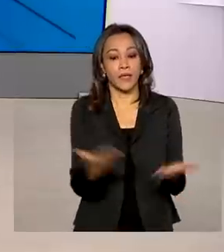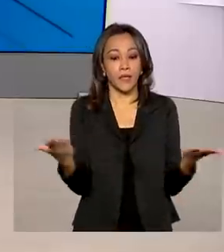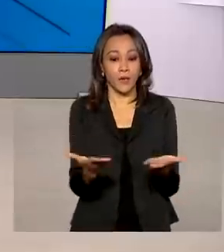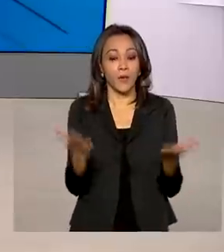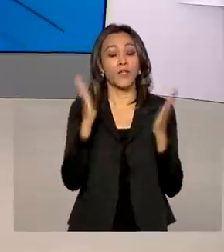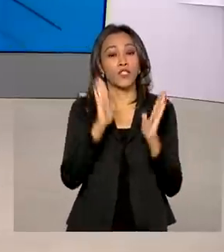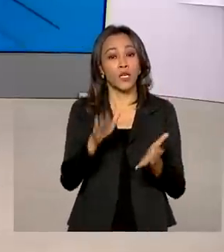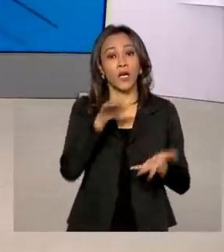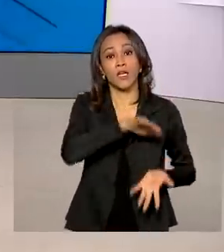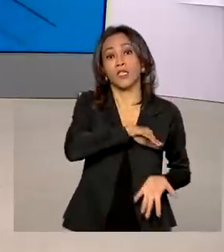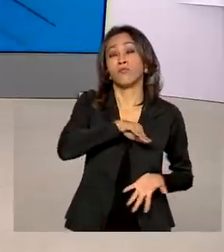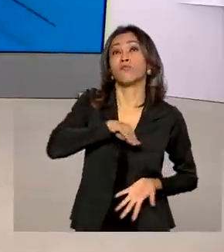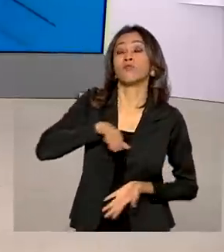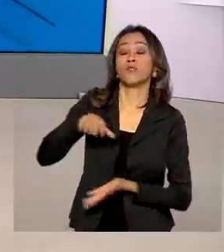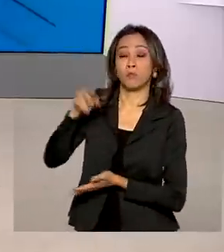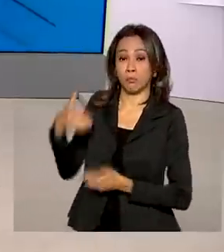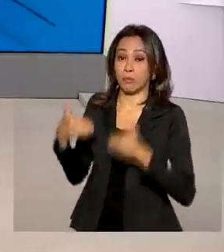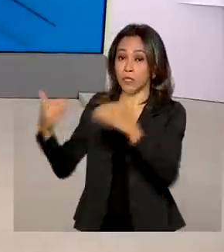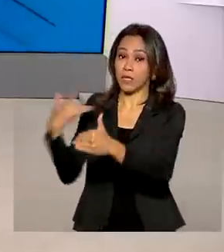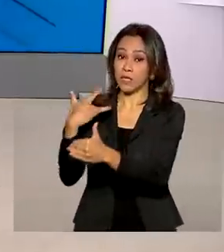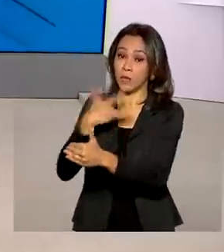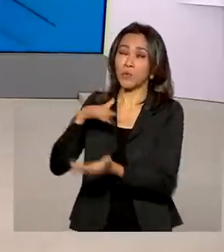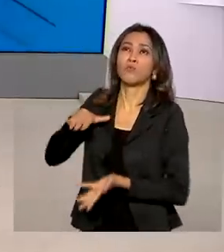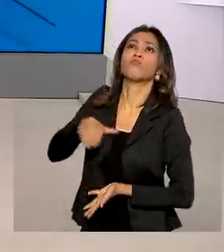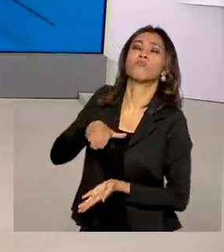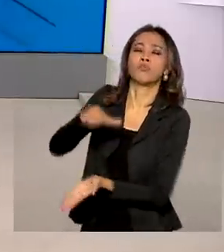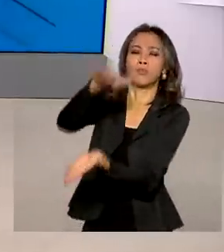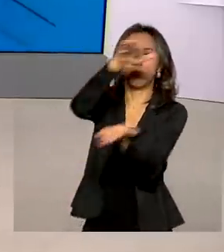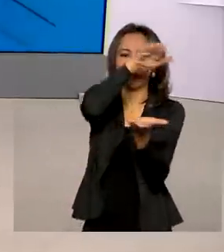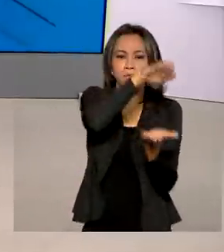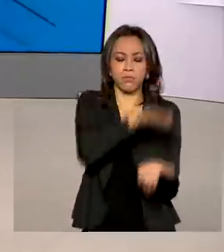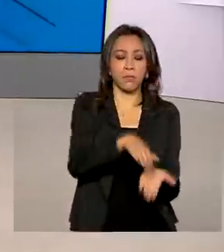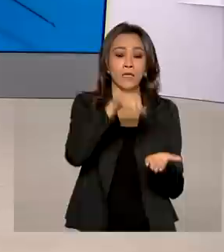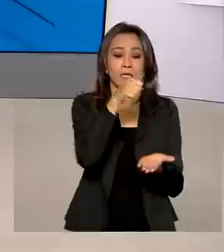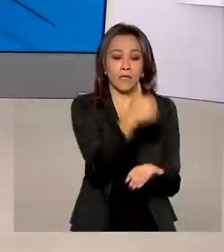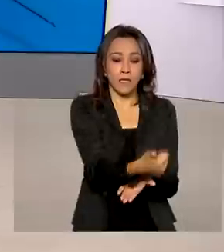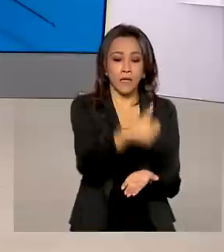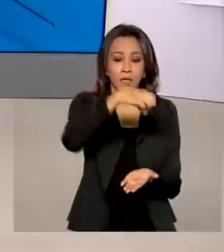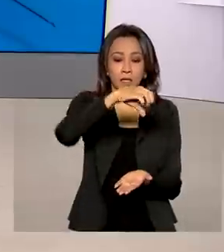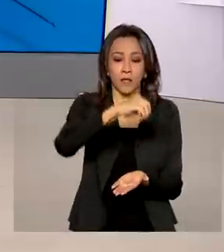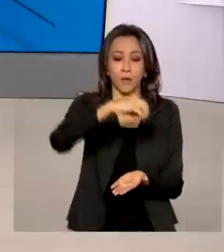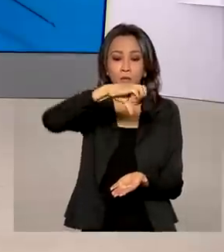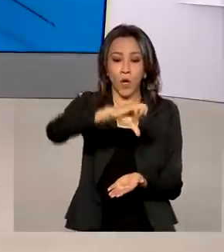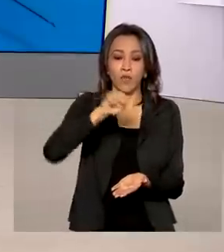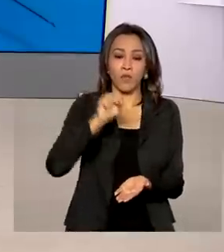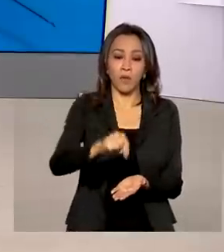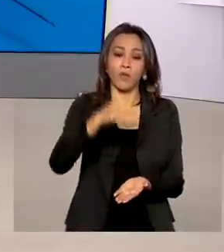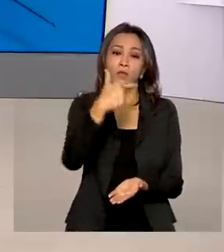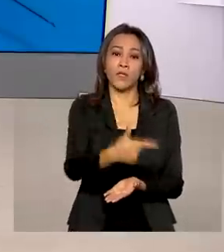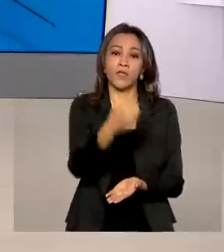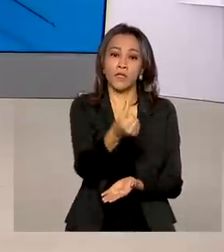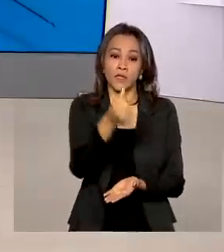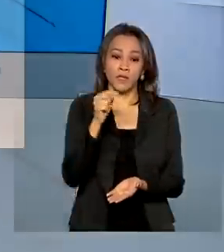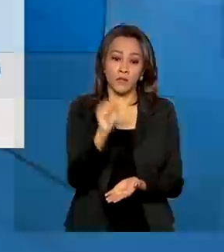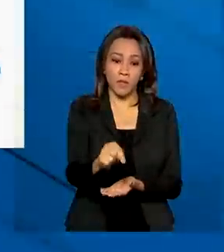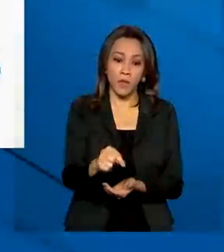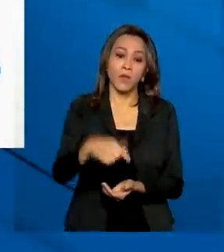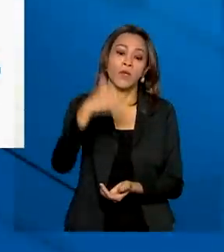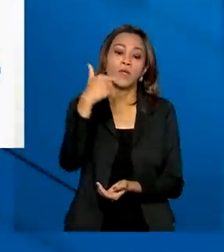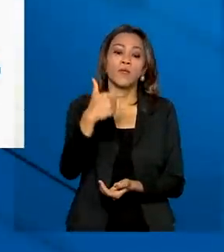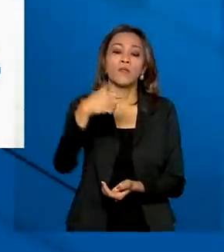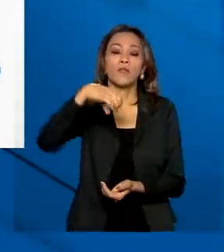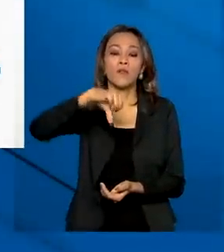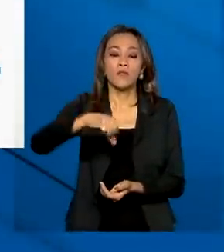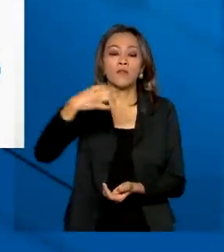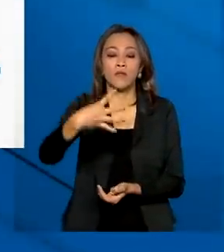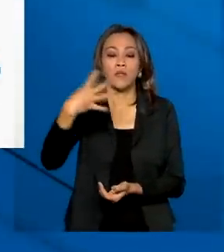foram distribuídas pelo Ministério da Saúde 109.266.944 doses de